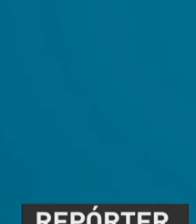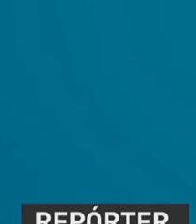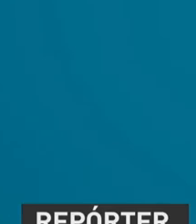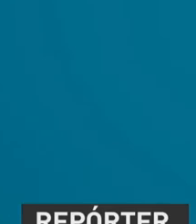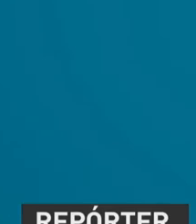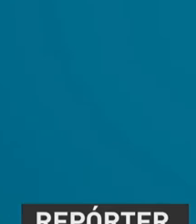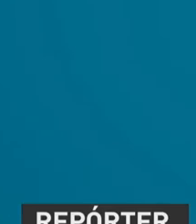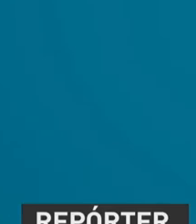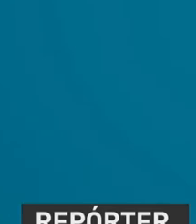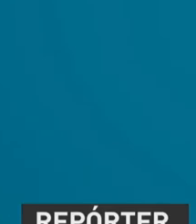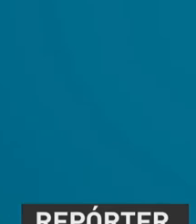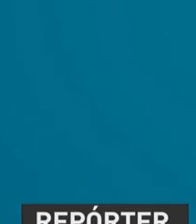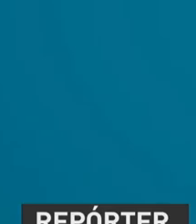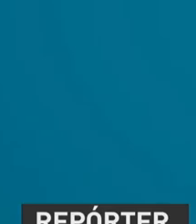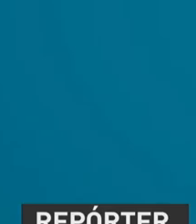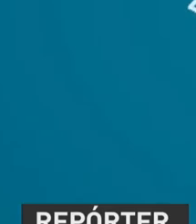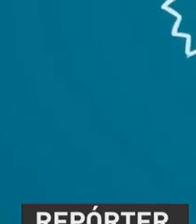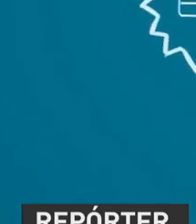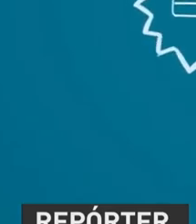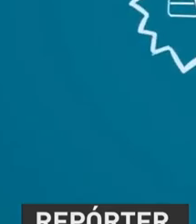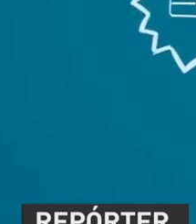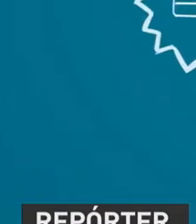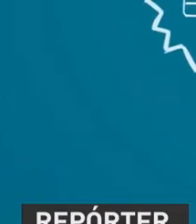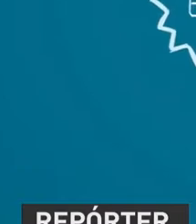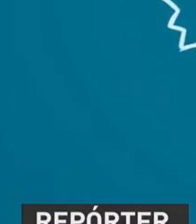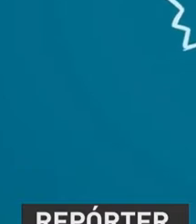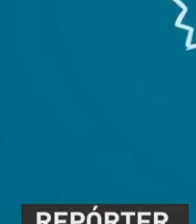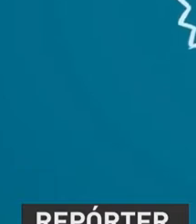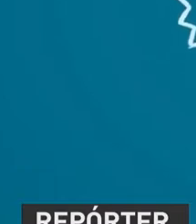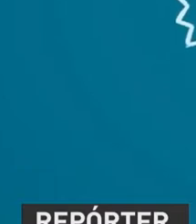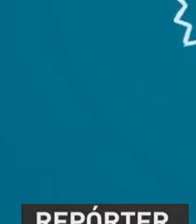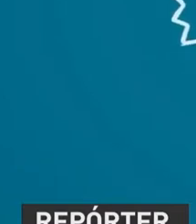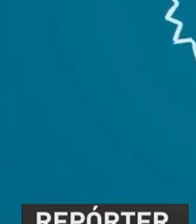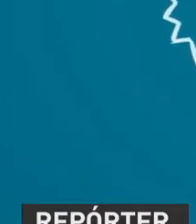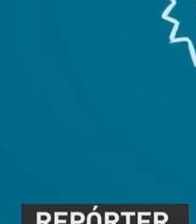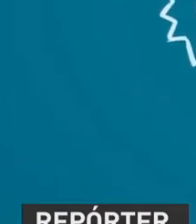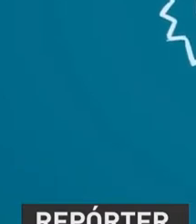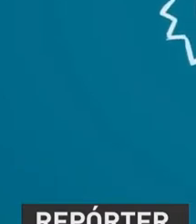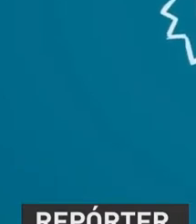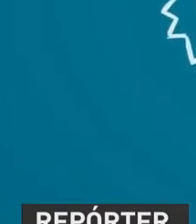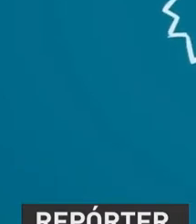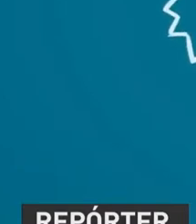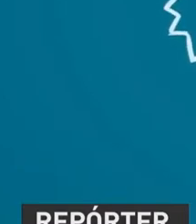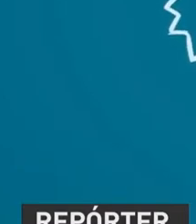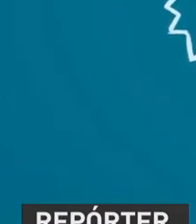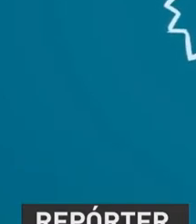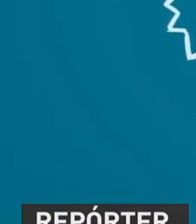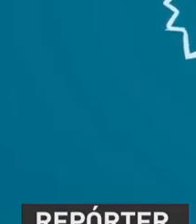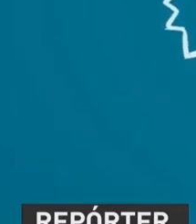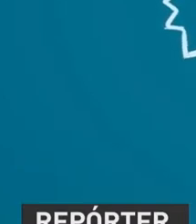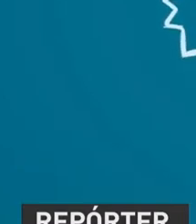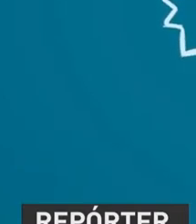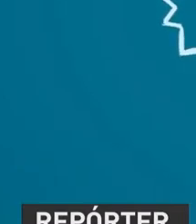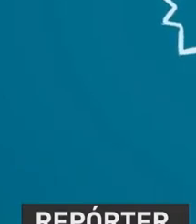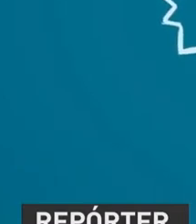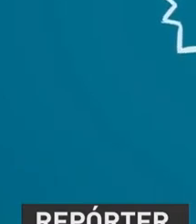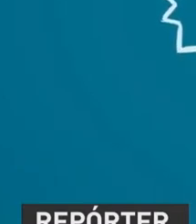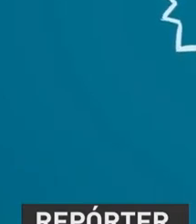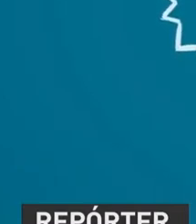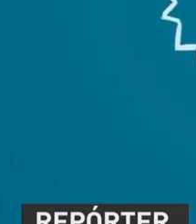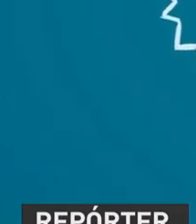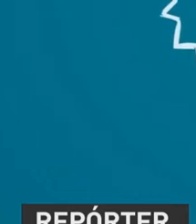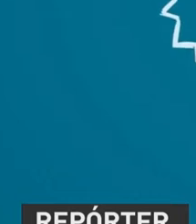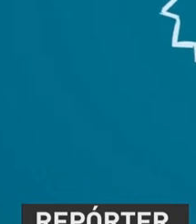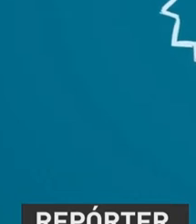ser realizado por qualquer profissional ou estabelecimento de saúde que faça parte da rede credenciada da operadora. E não